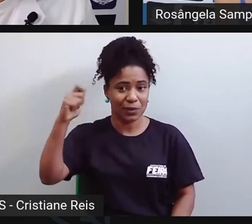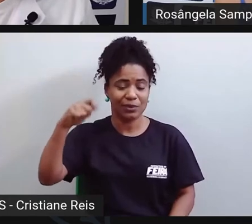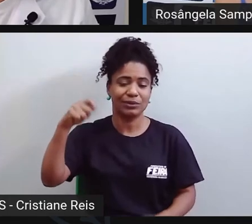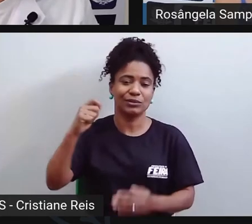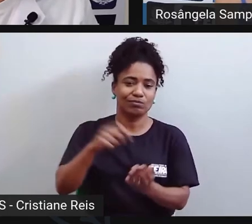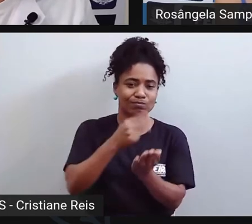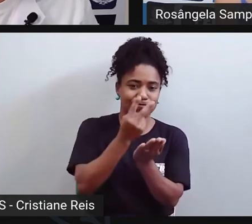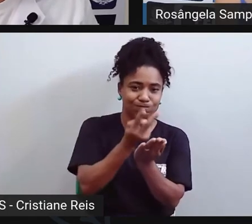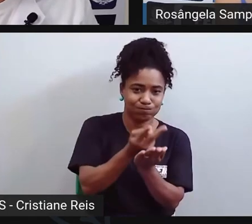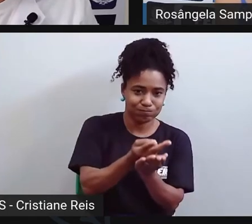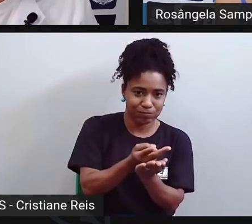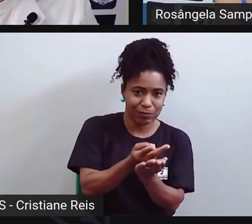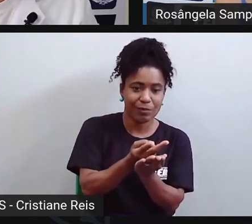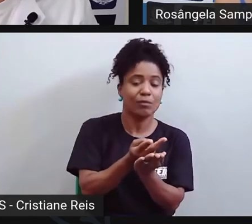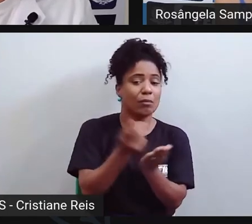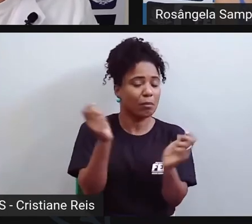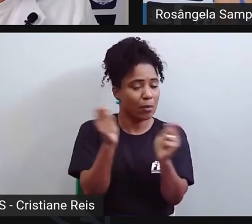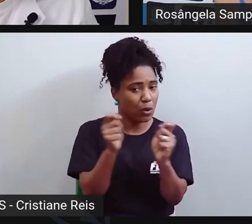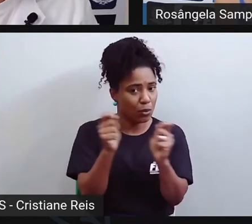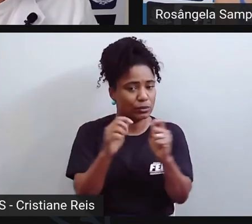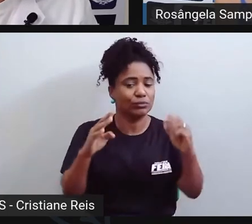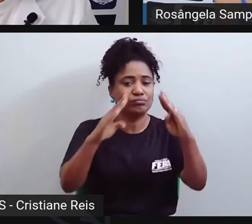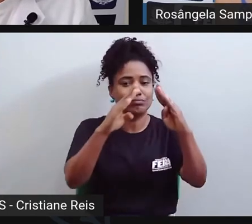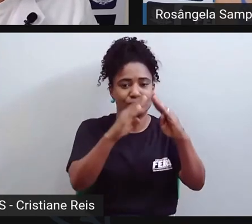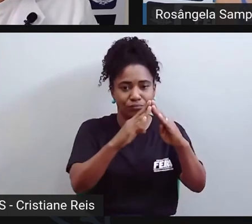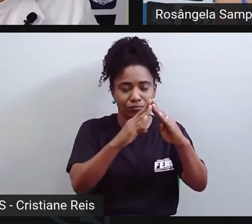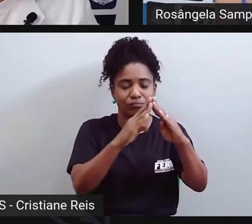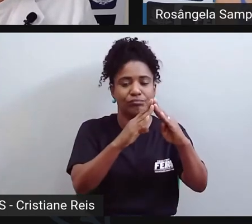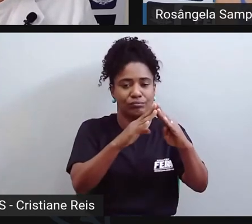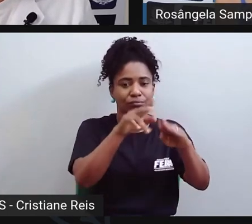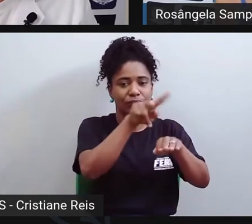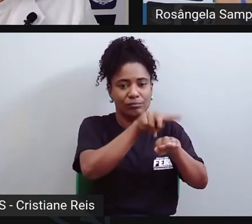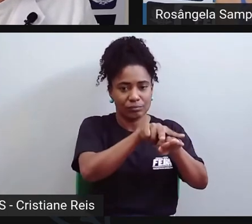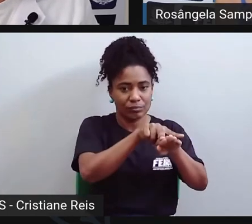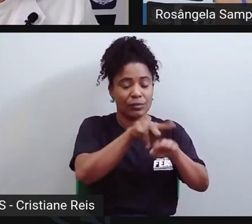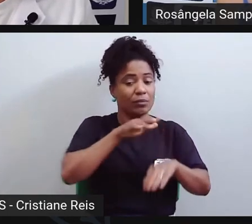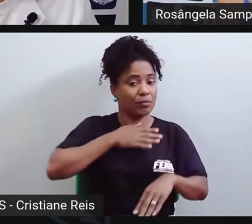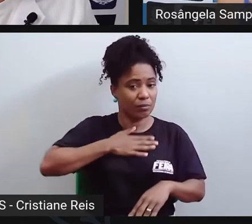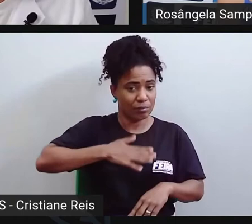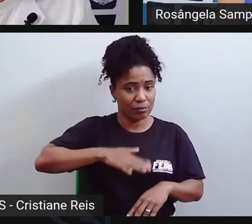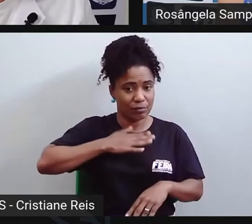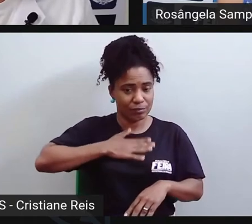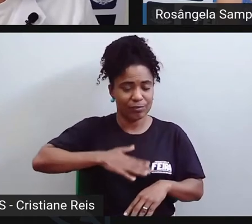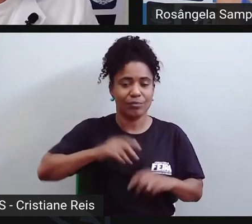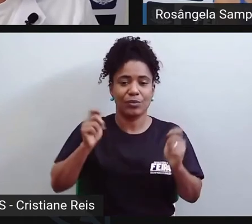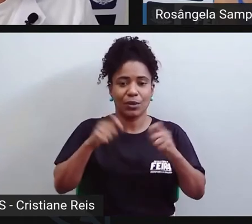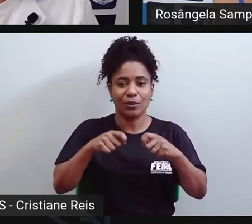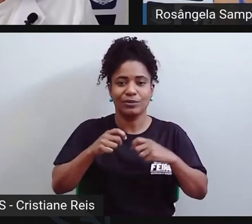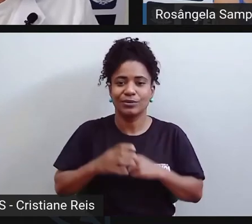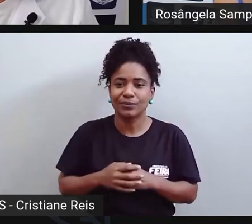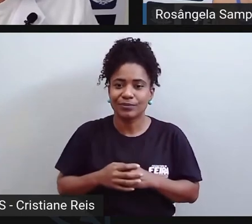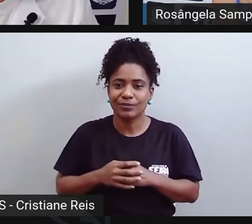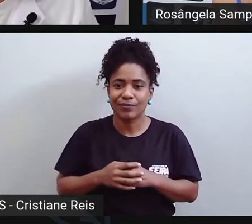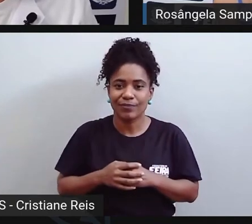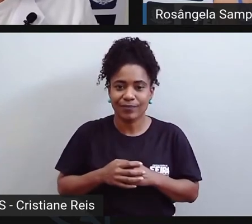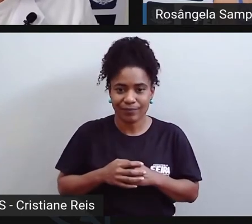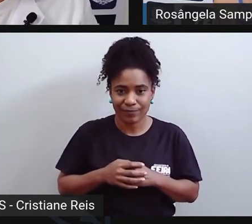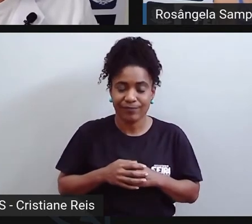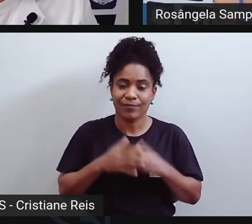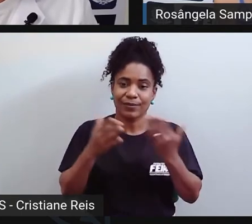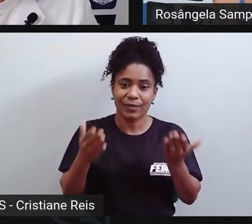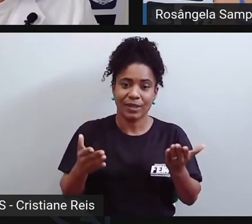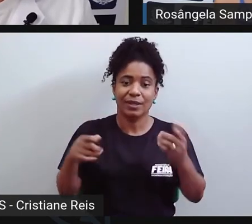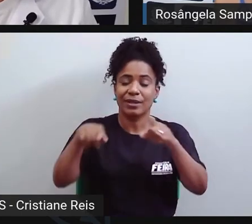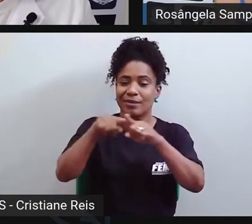são poucos leitos, mas existe internação de curta duração no CAPES-3, né, o hospital